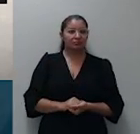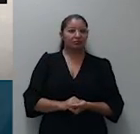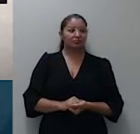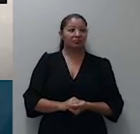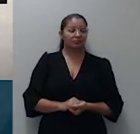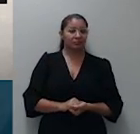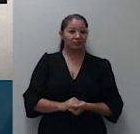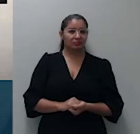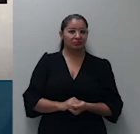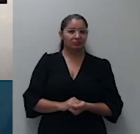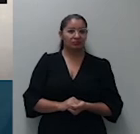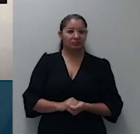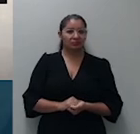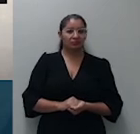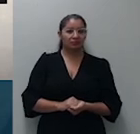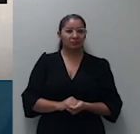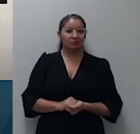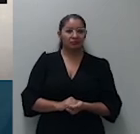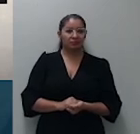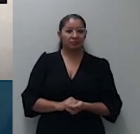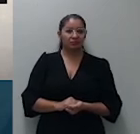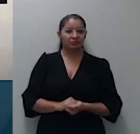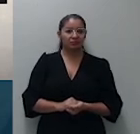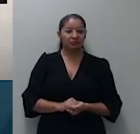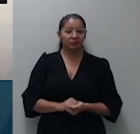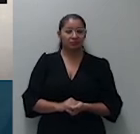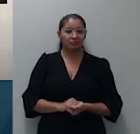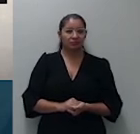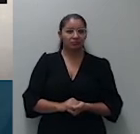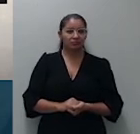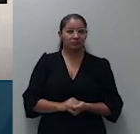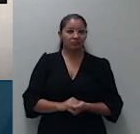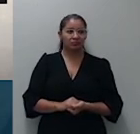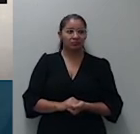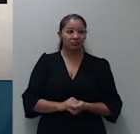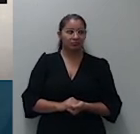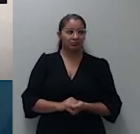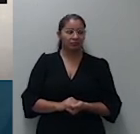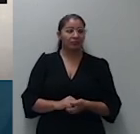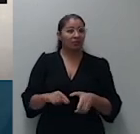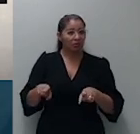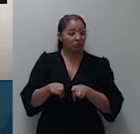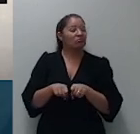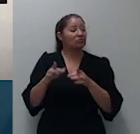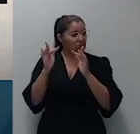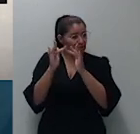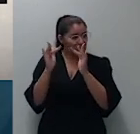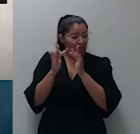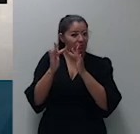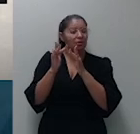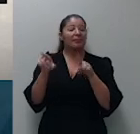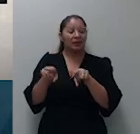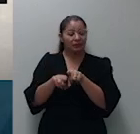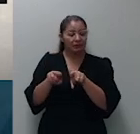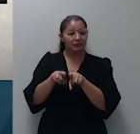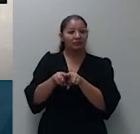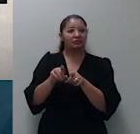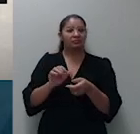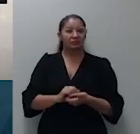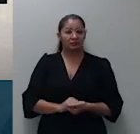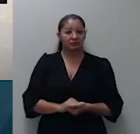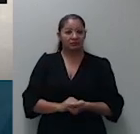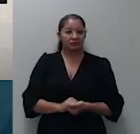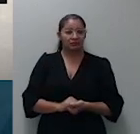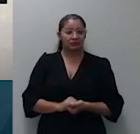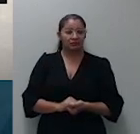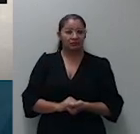o Antônio Antônio Carlos estou de acordo com a proposta do vossa excelência ministro